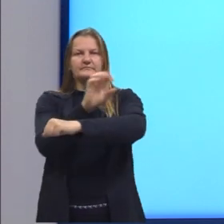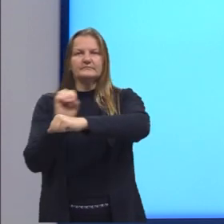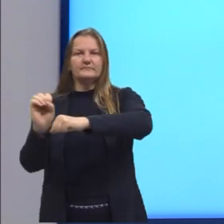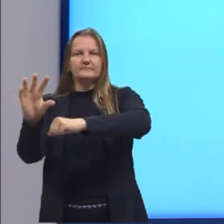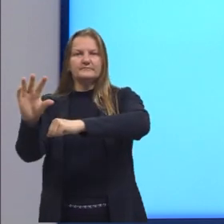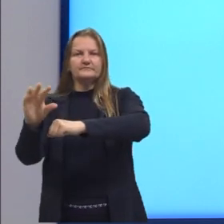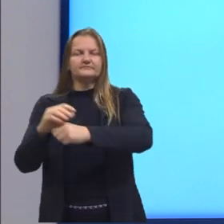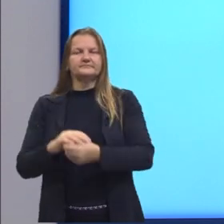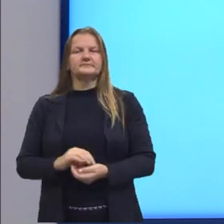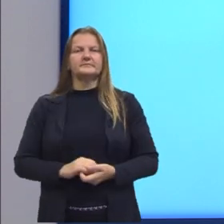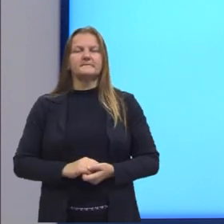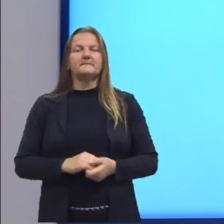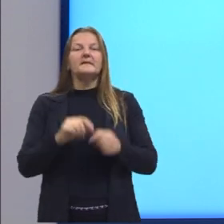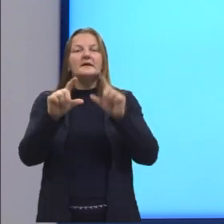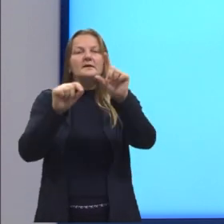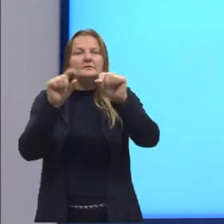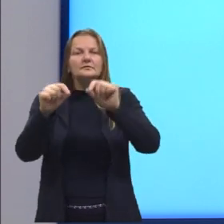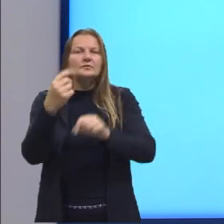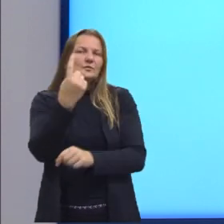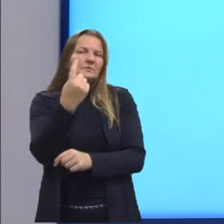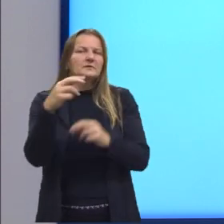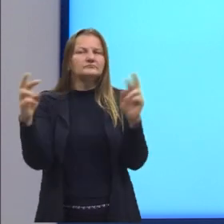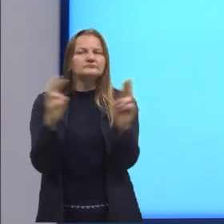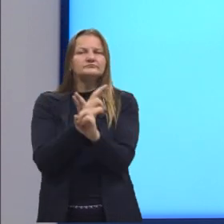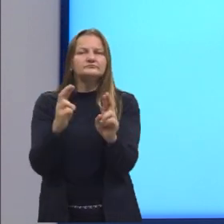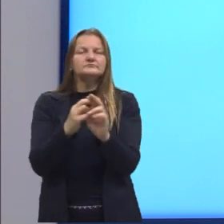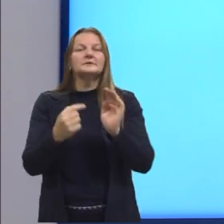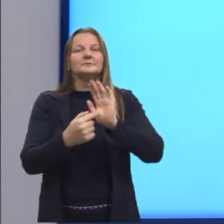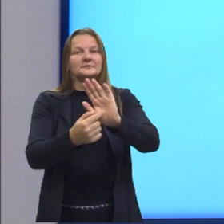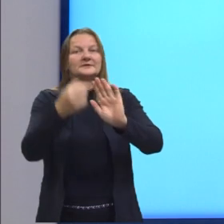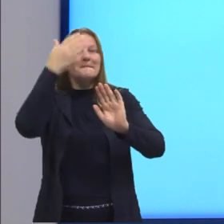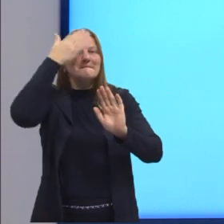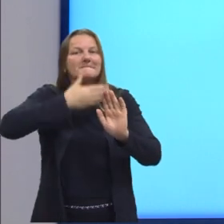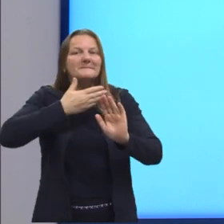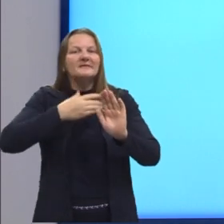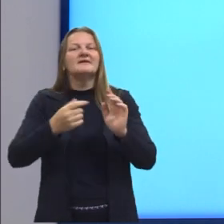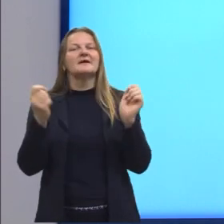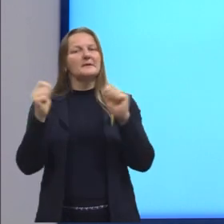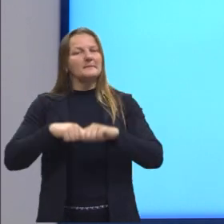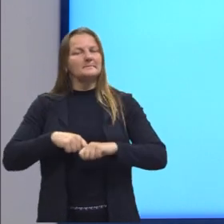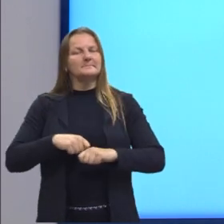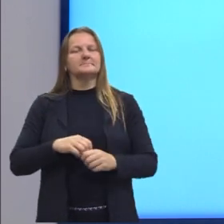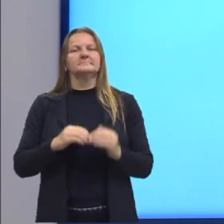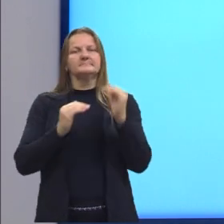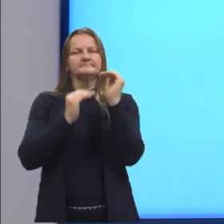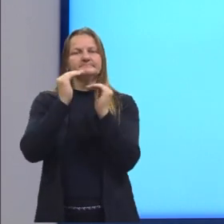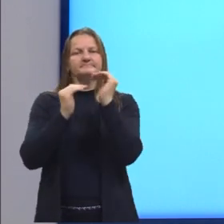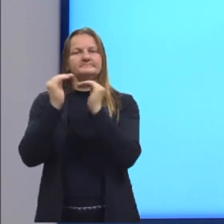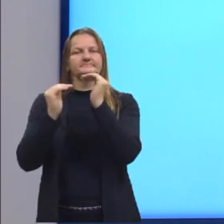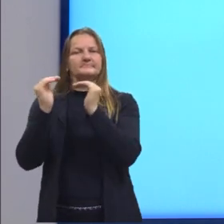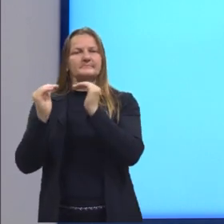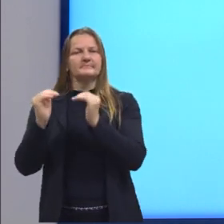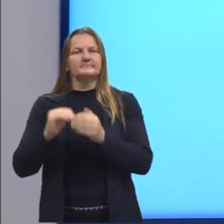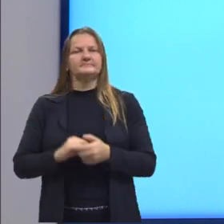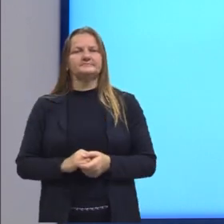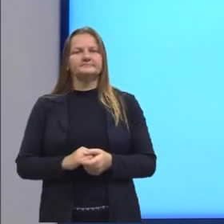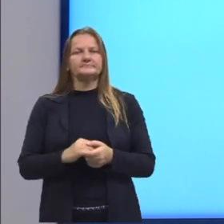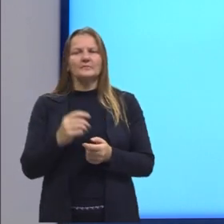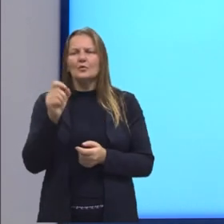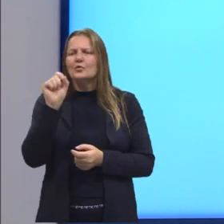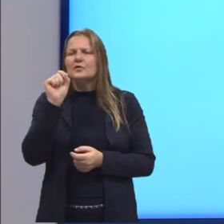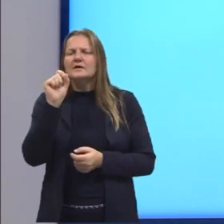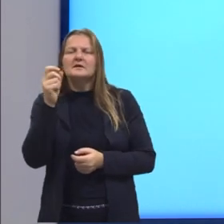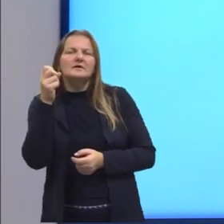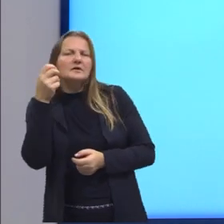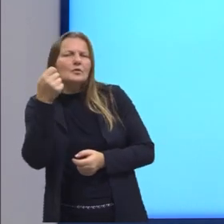Escolhi, então, ali uma das relações para mostrar para vocês que é possível, então, utilizar somente a semelhança.